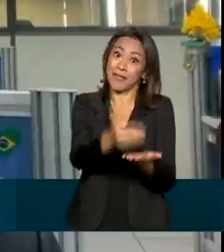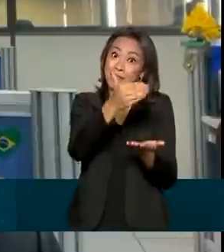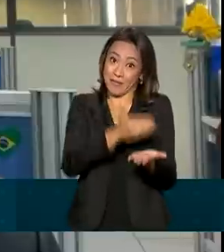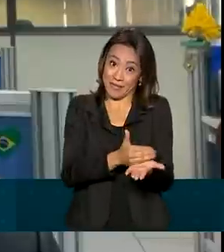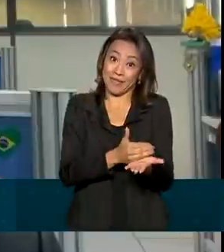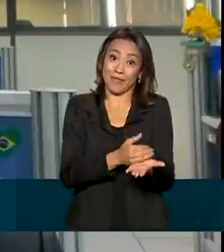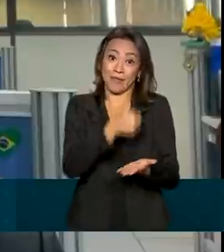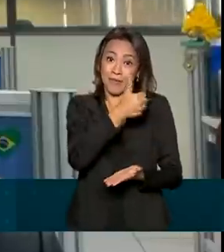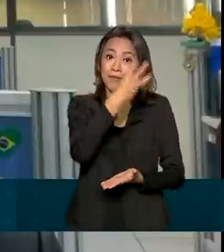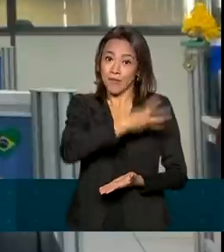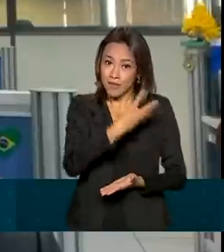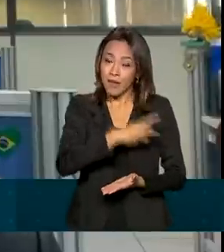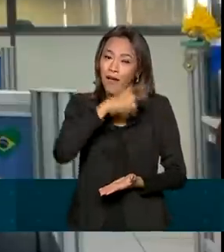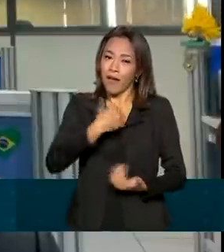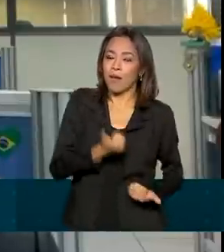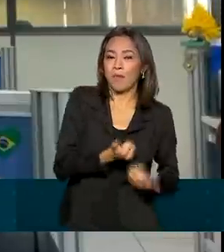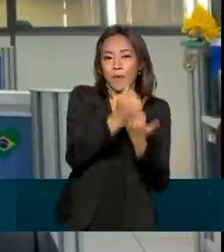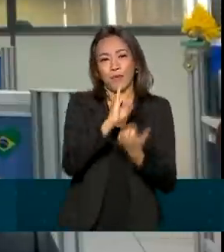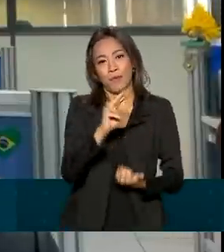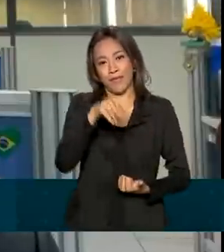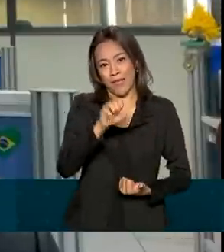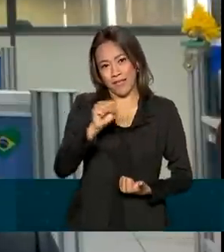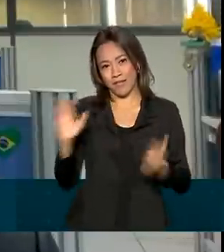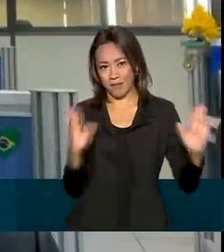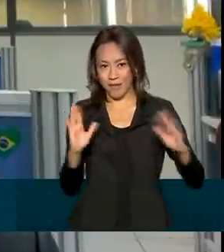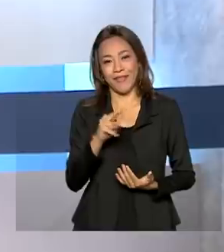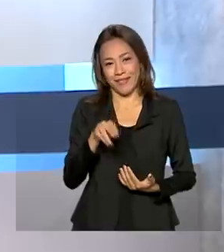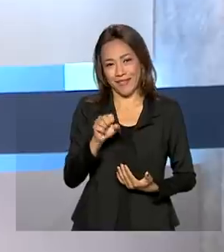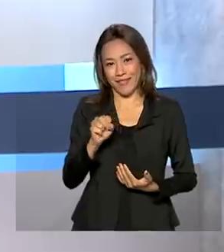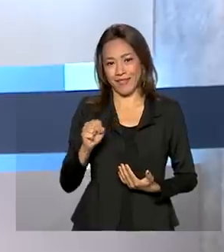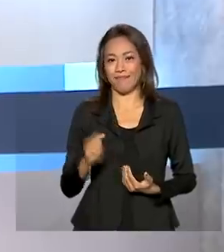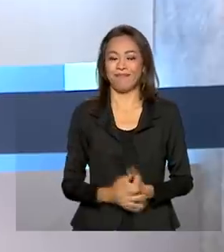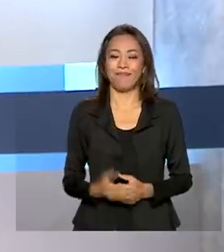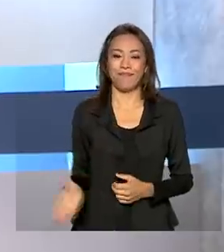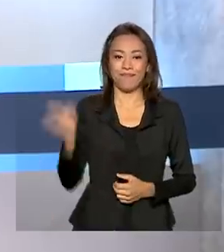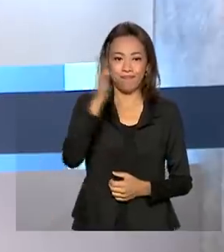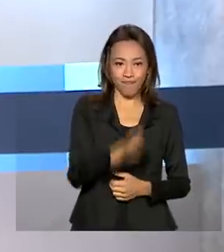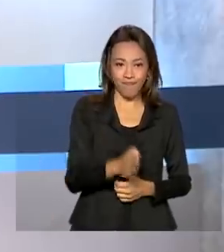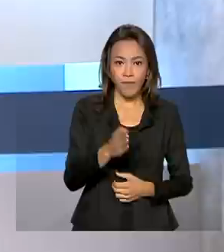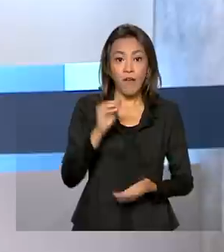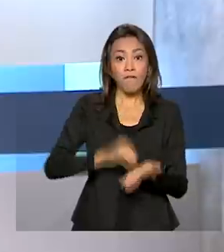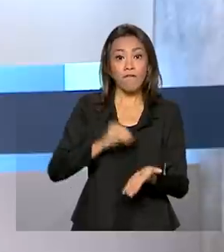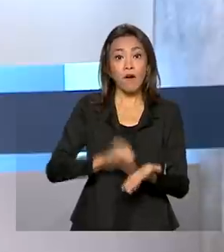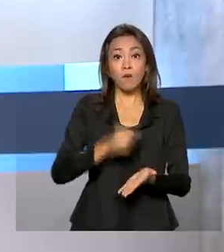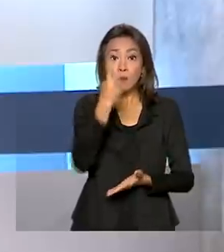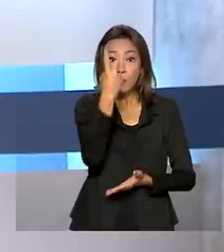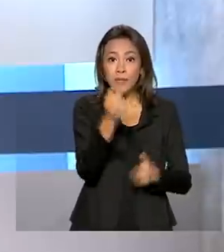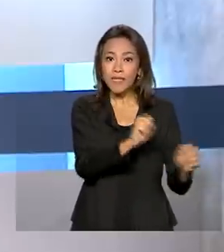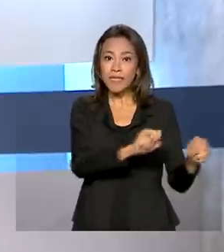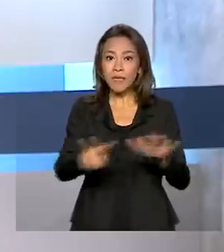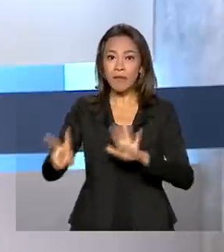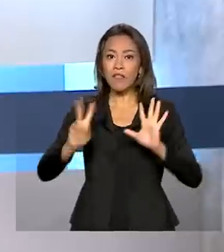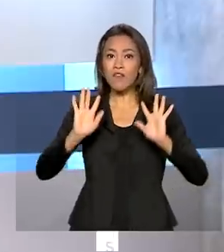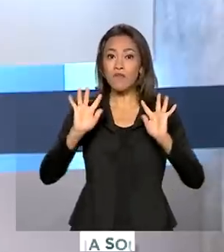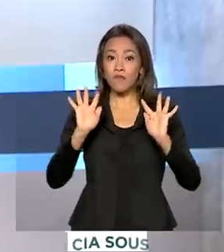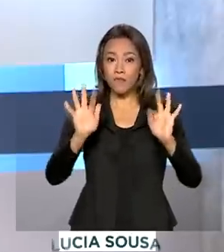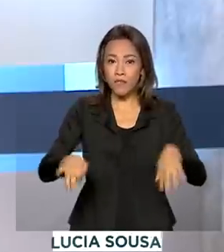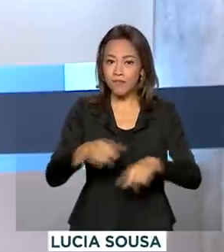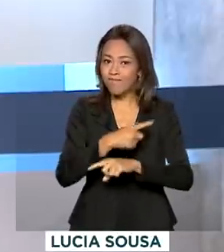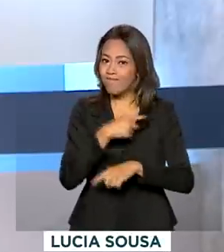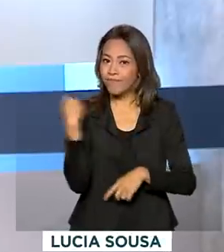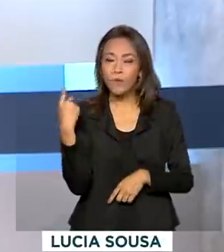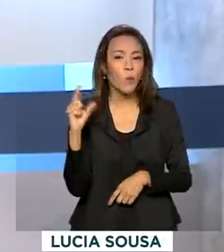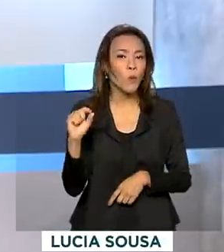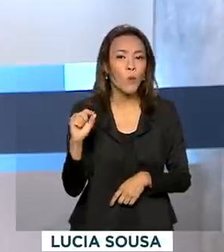terceiro. É a contribuição do INSS nesse momento de pandemia. Falta menos de uma semana para o fim do prazo da entrega da